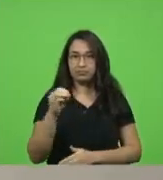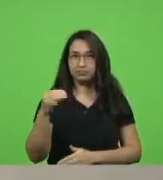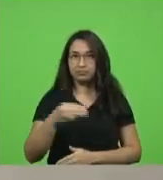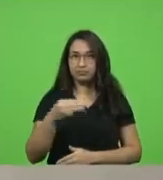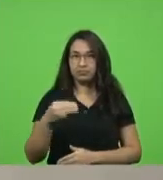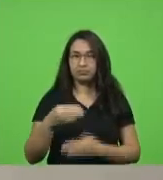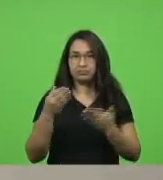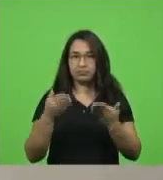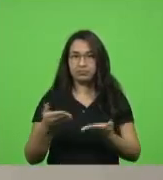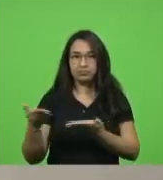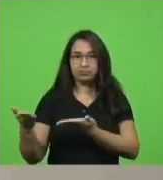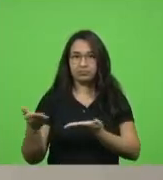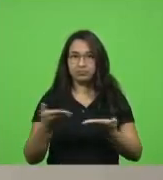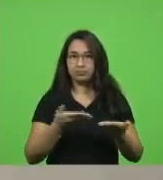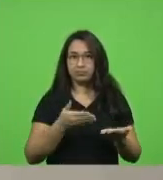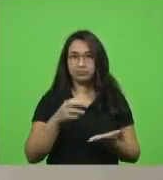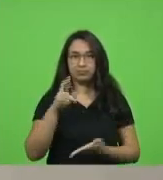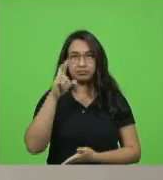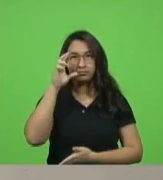palavra o deputado Alba